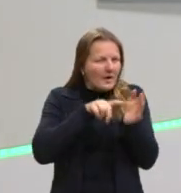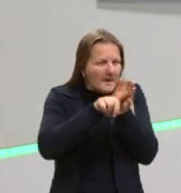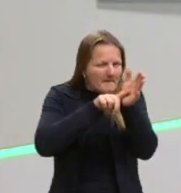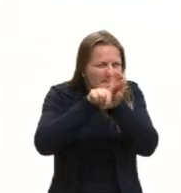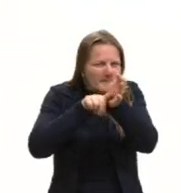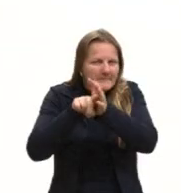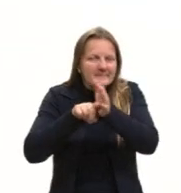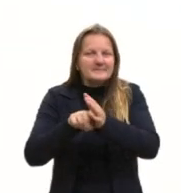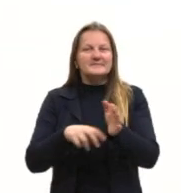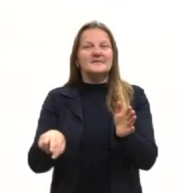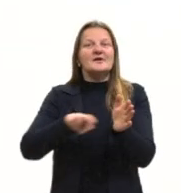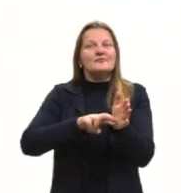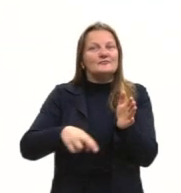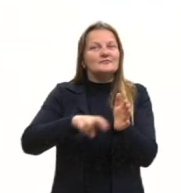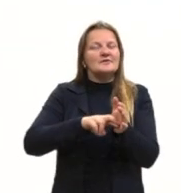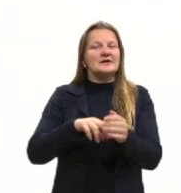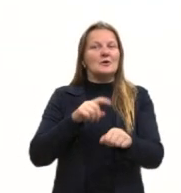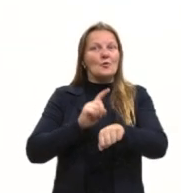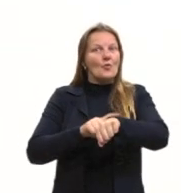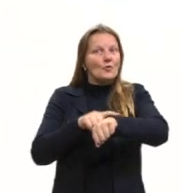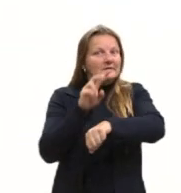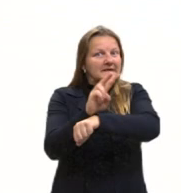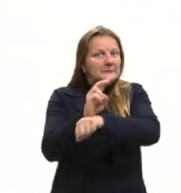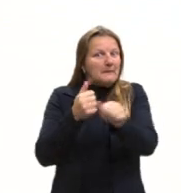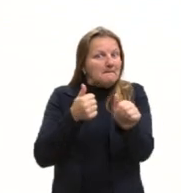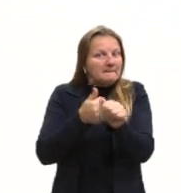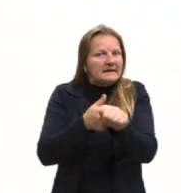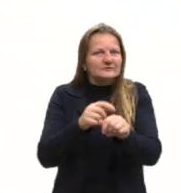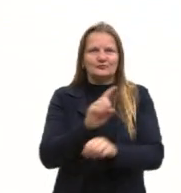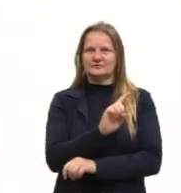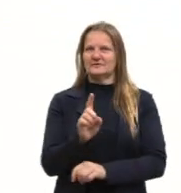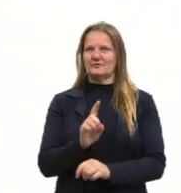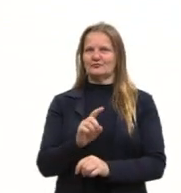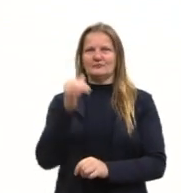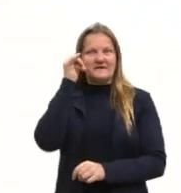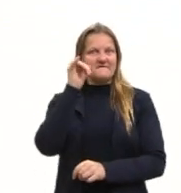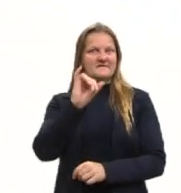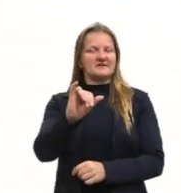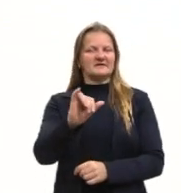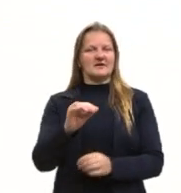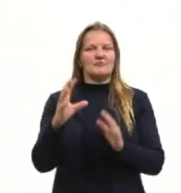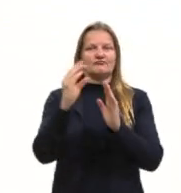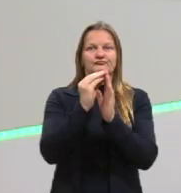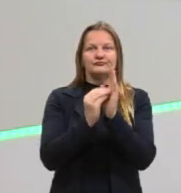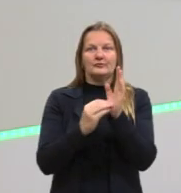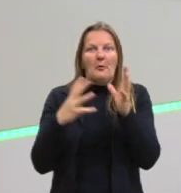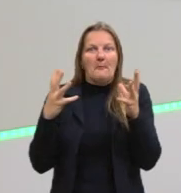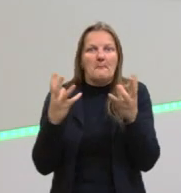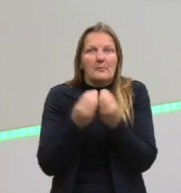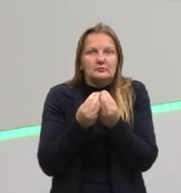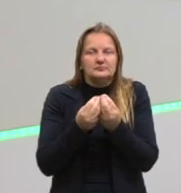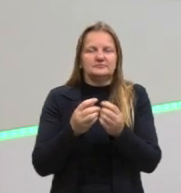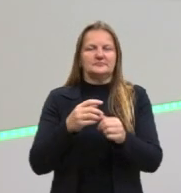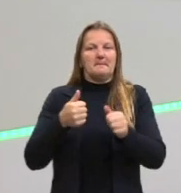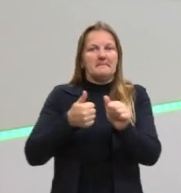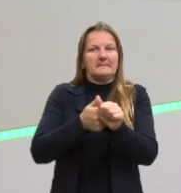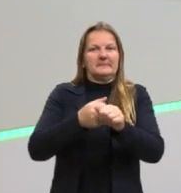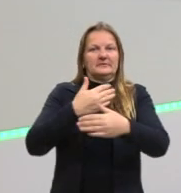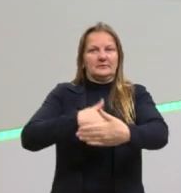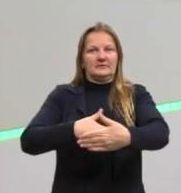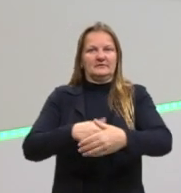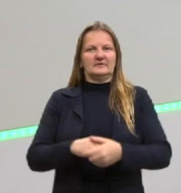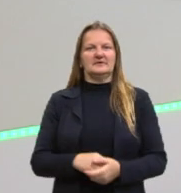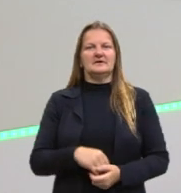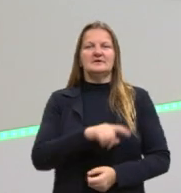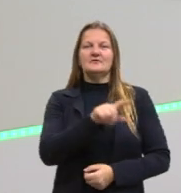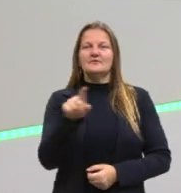revise, não deixe para a última hora, não deixe para acumular conteúdo para os últimos dias do pré-Enem. Ok? Com